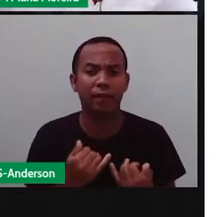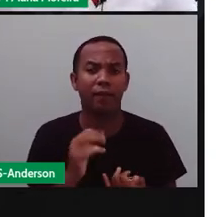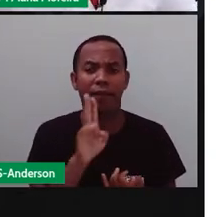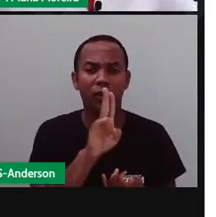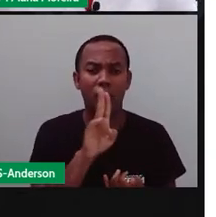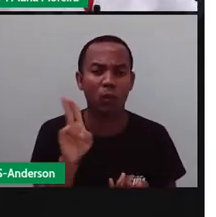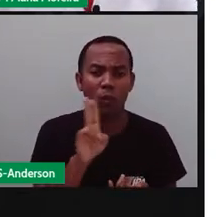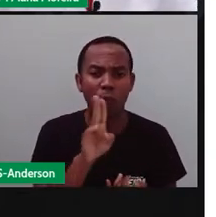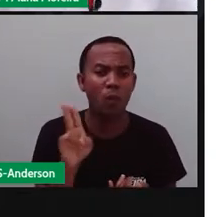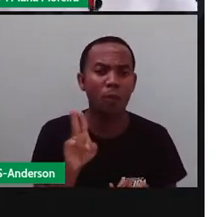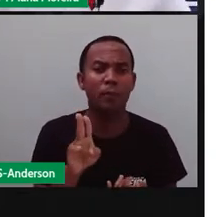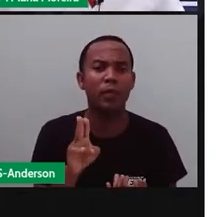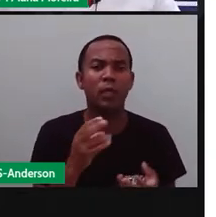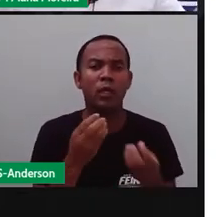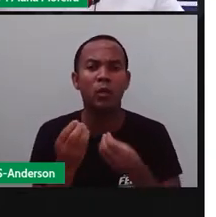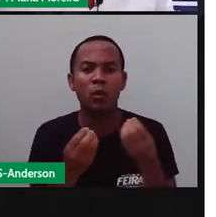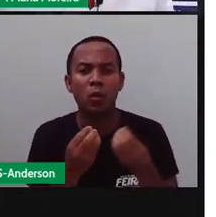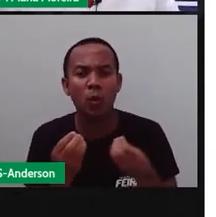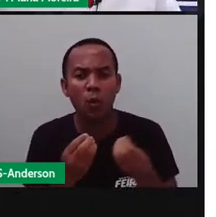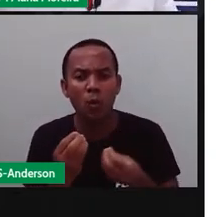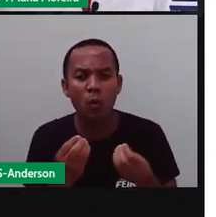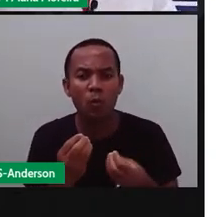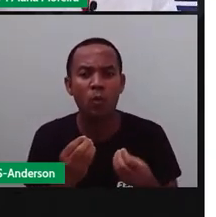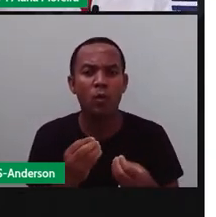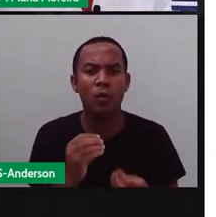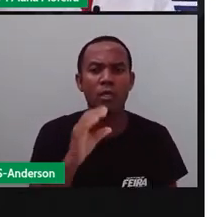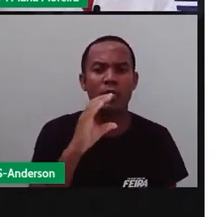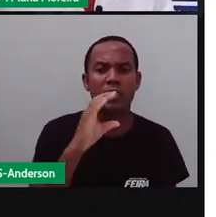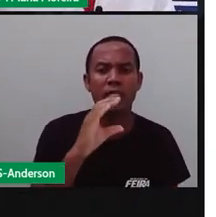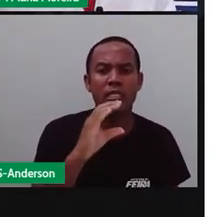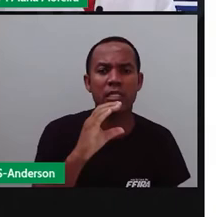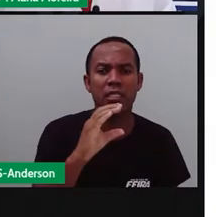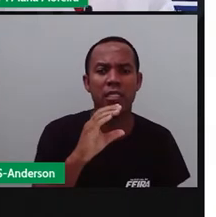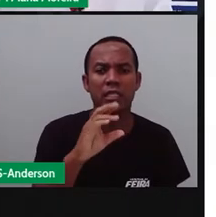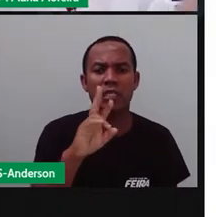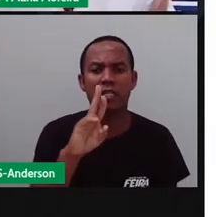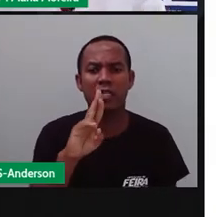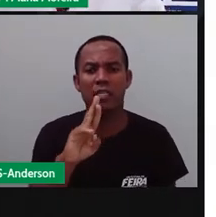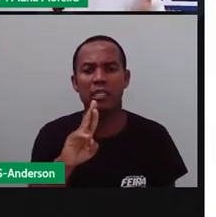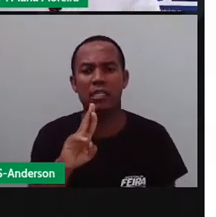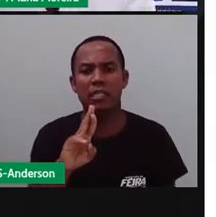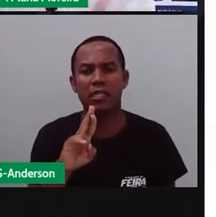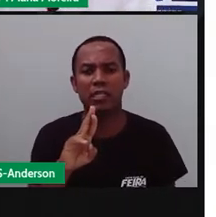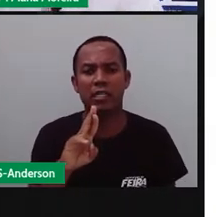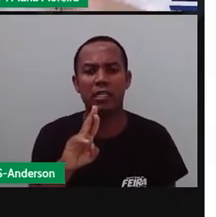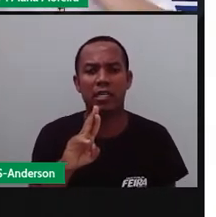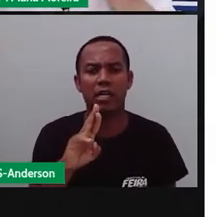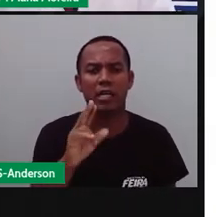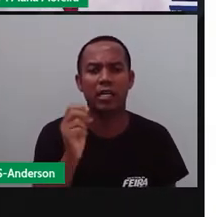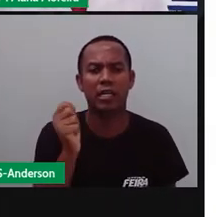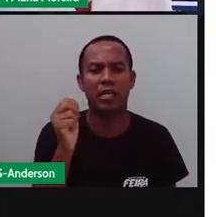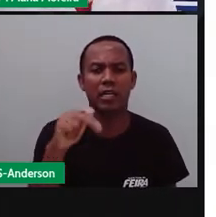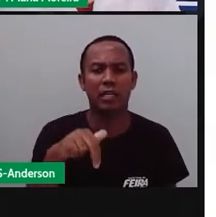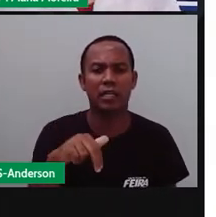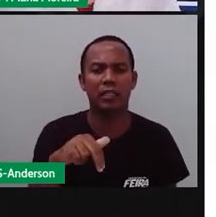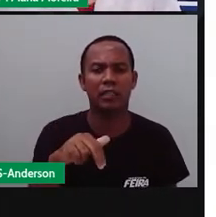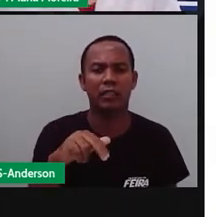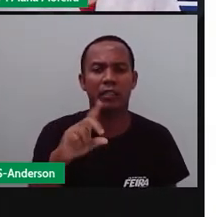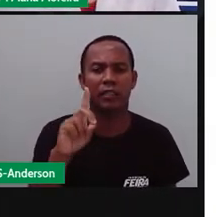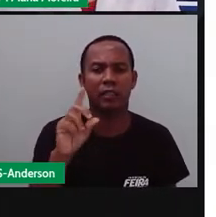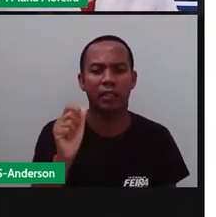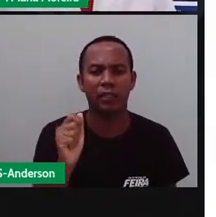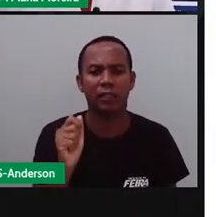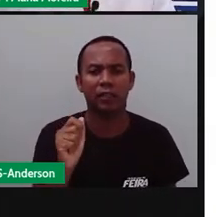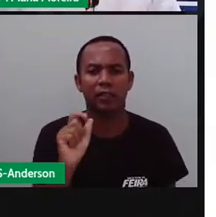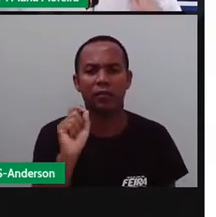alguns lugares aí do país. E tem caráter o quê? Folclórico. Por quê? Porque vai tratar de coisas do folclore de cada região.